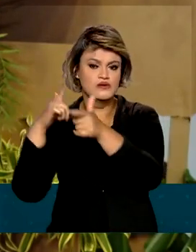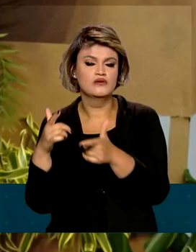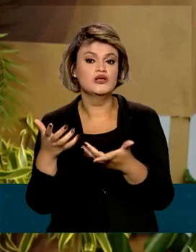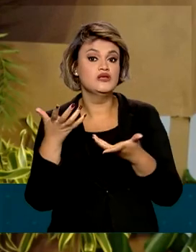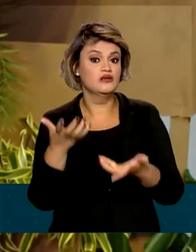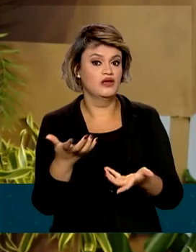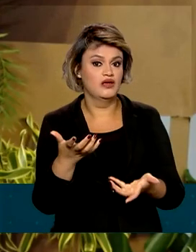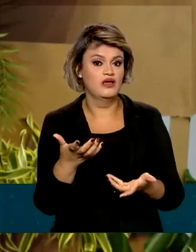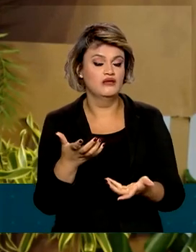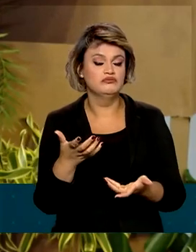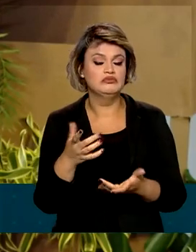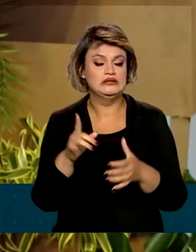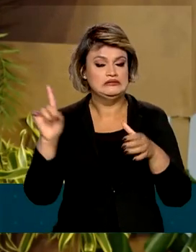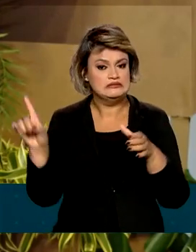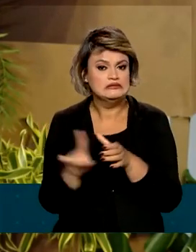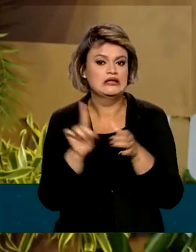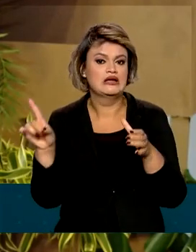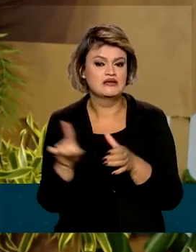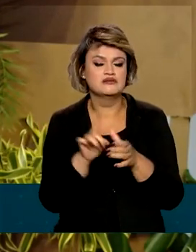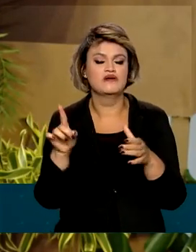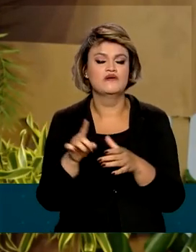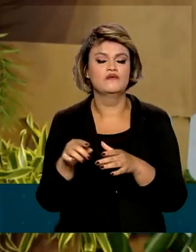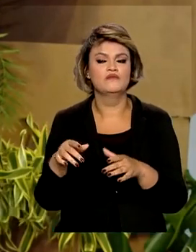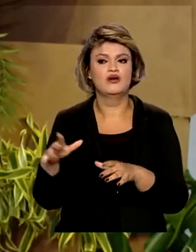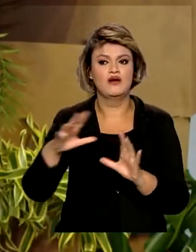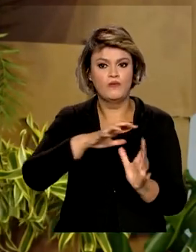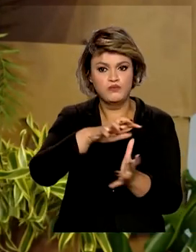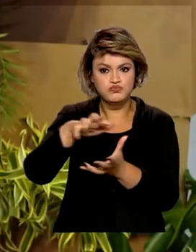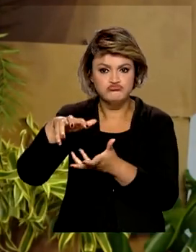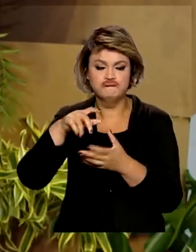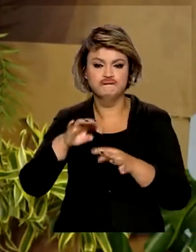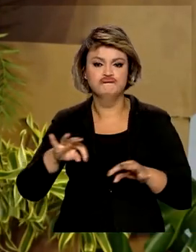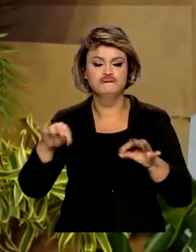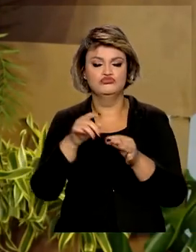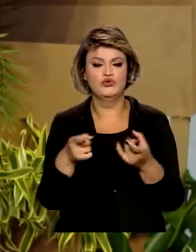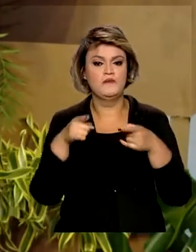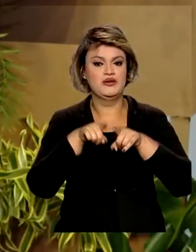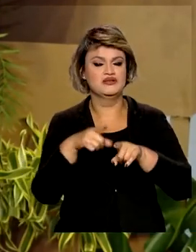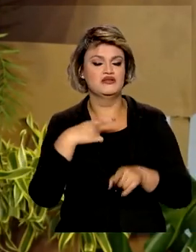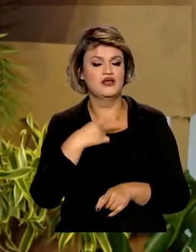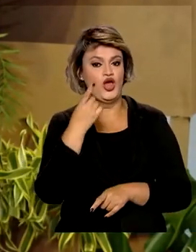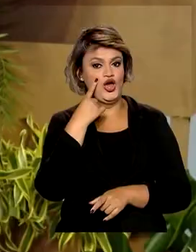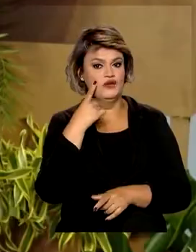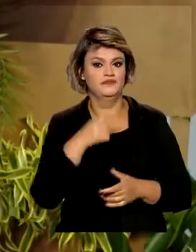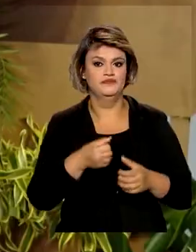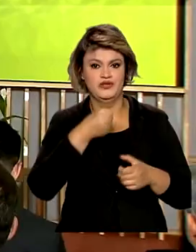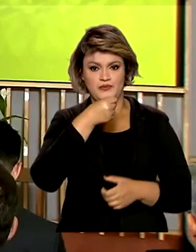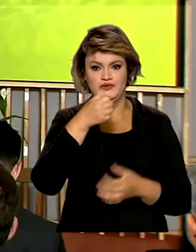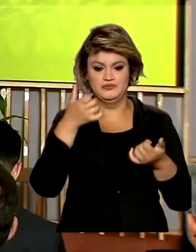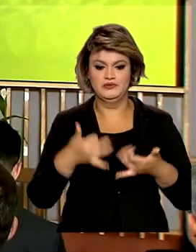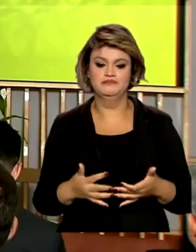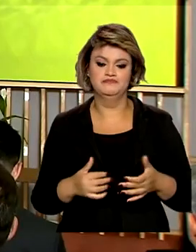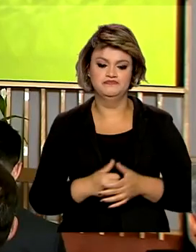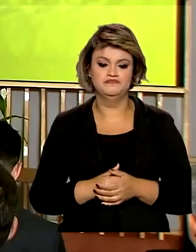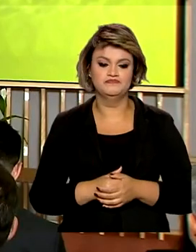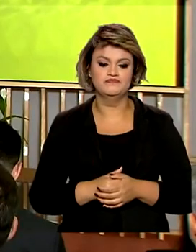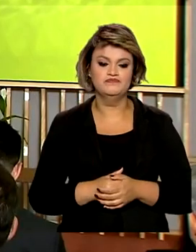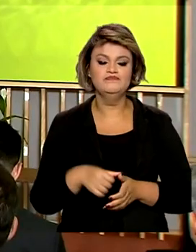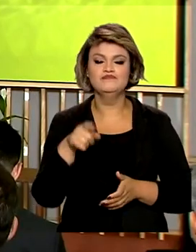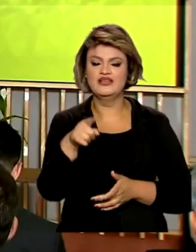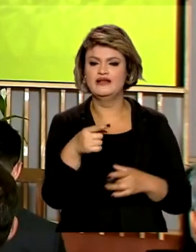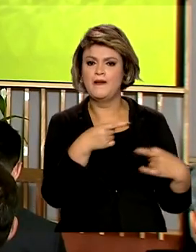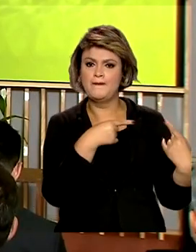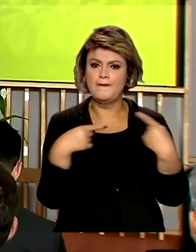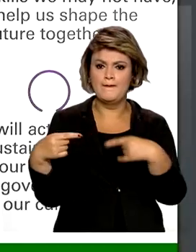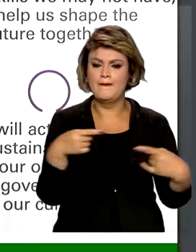busca a integração para o mercado global de carbono. Vamos acompanhar na reportagem. Foi mais um dia de